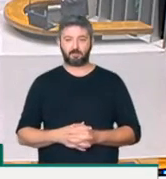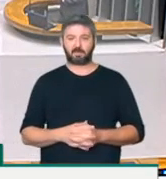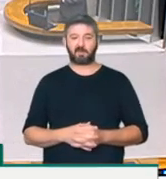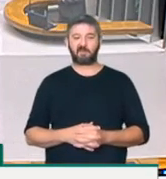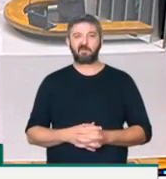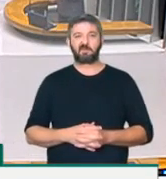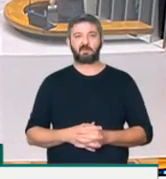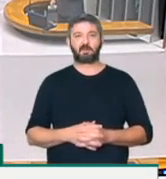Obrigado, deputado.